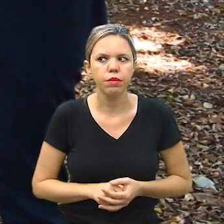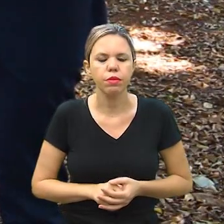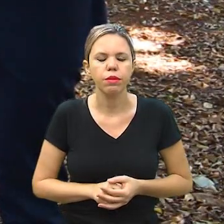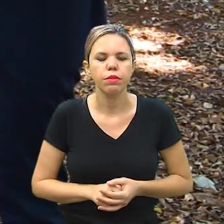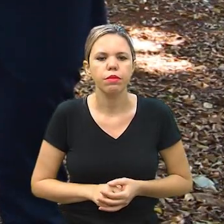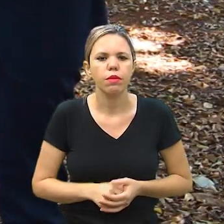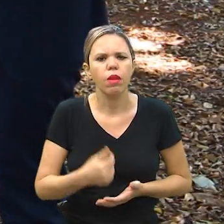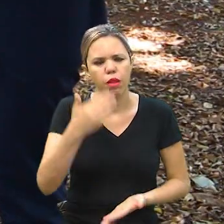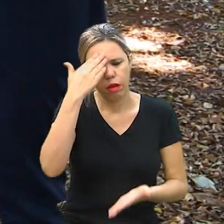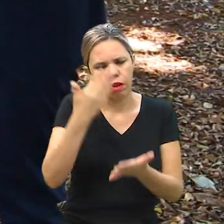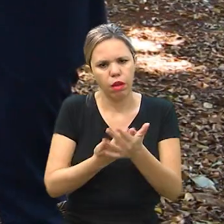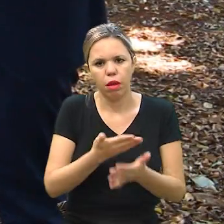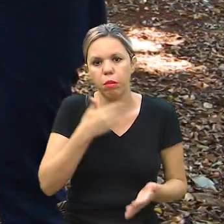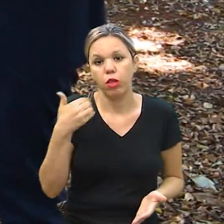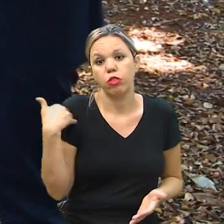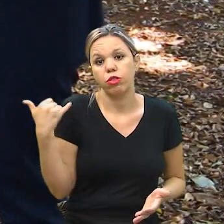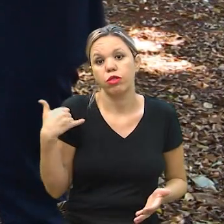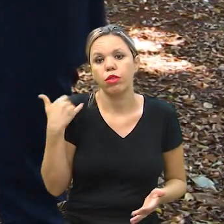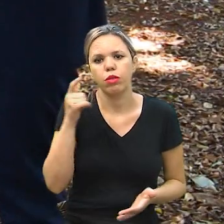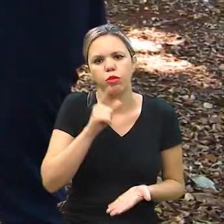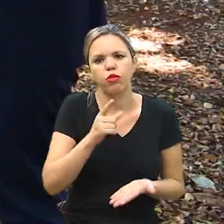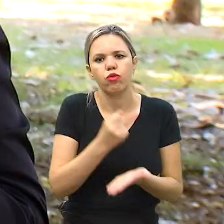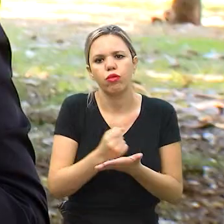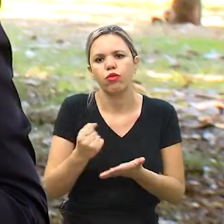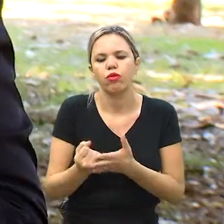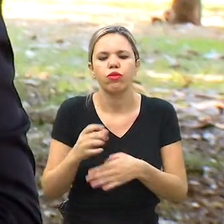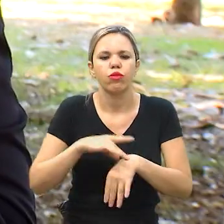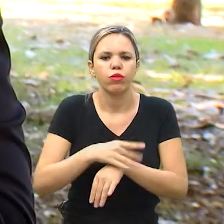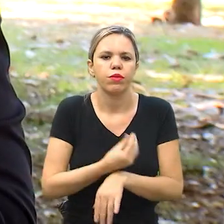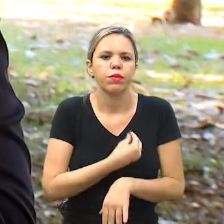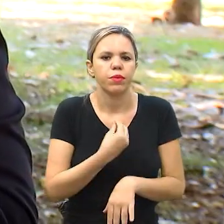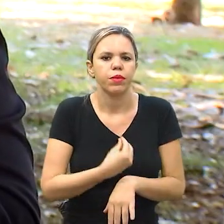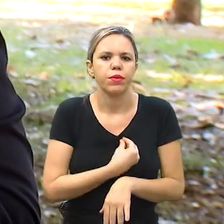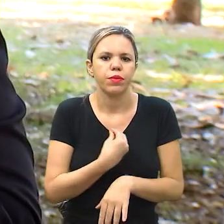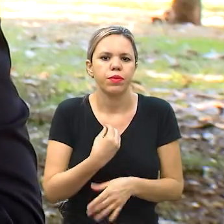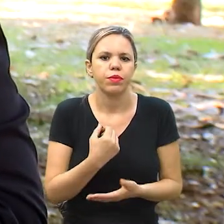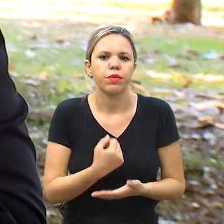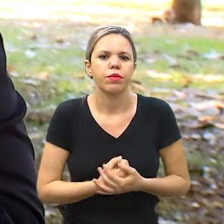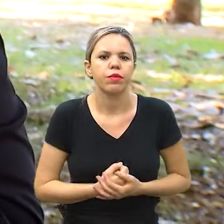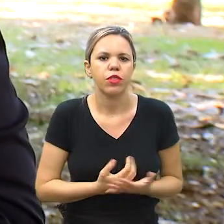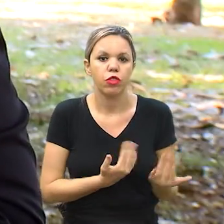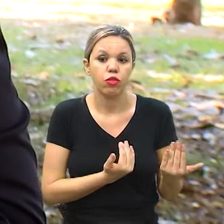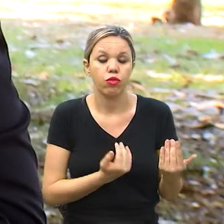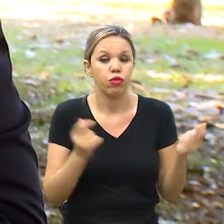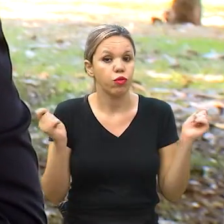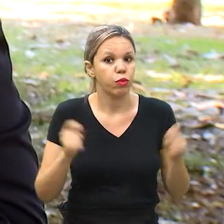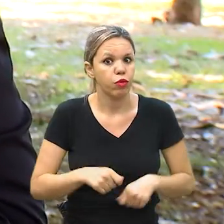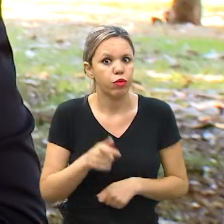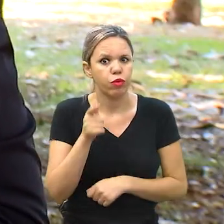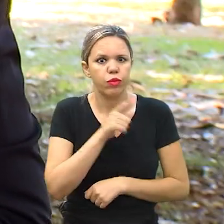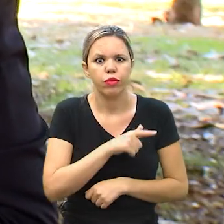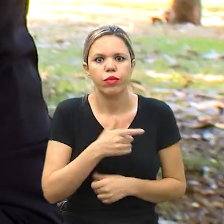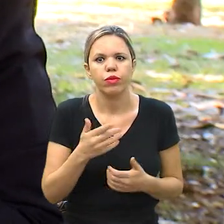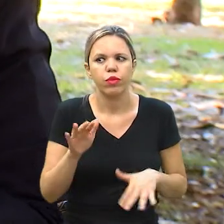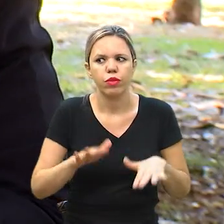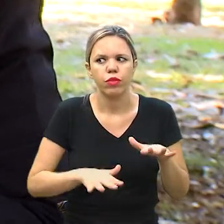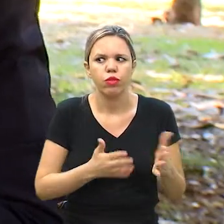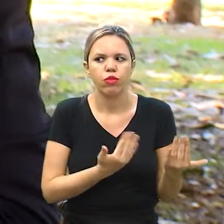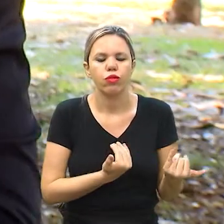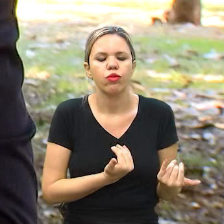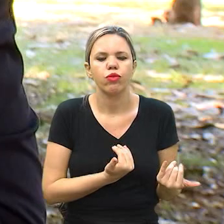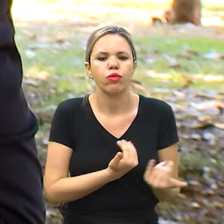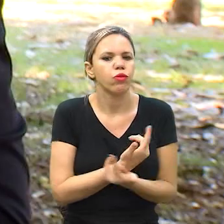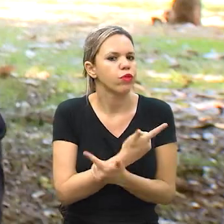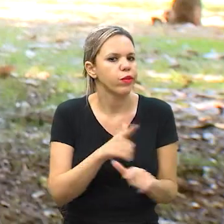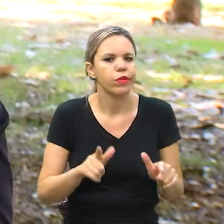Mas eu creio que a melhor idade para se contratar um seguro de vida é o mais jovem possível. Às vezes, o jovem